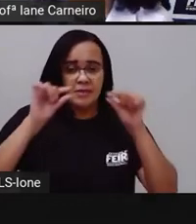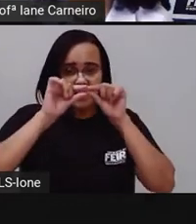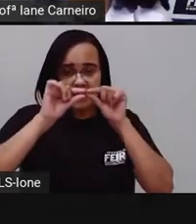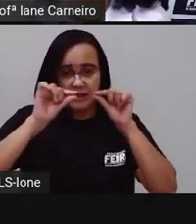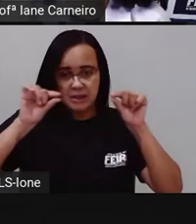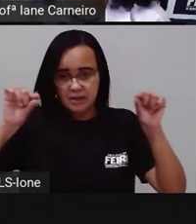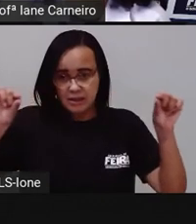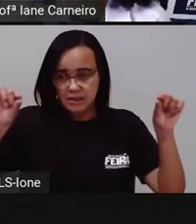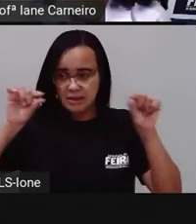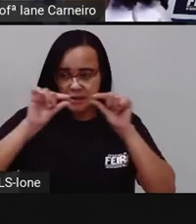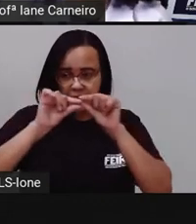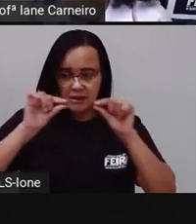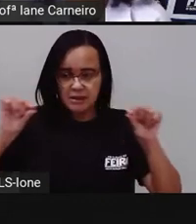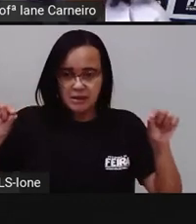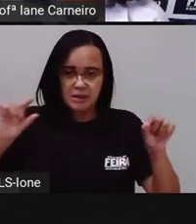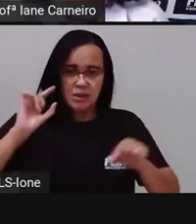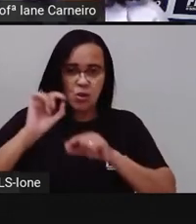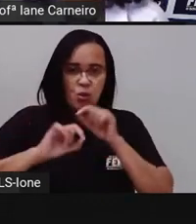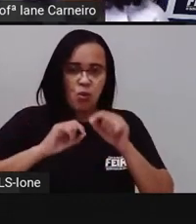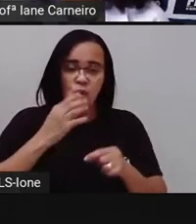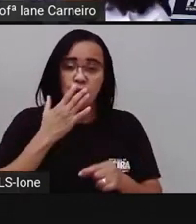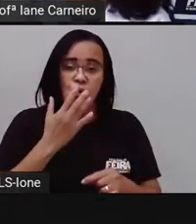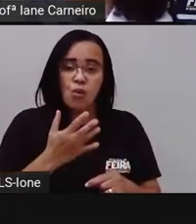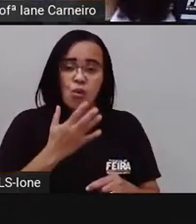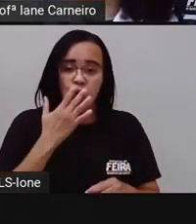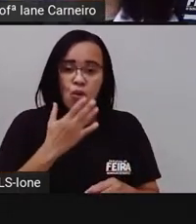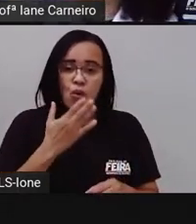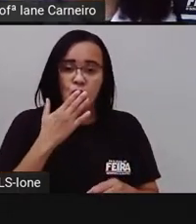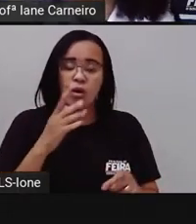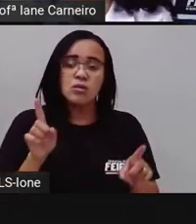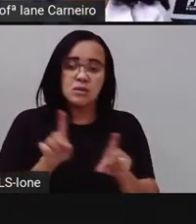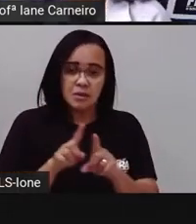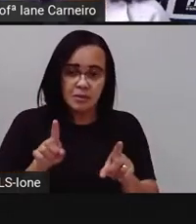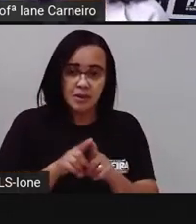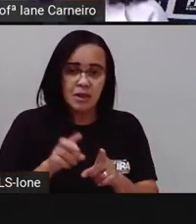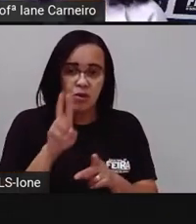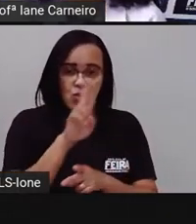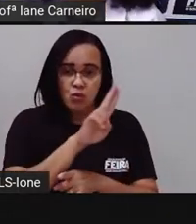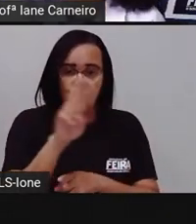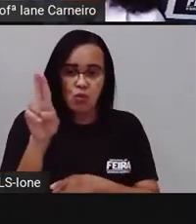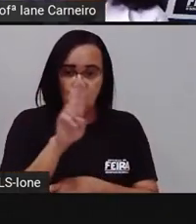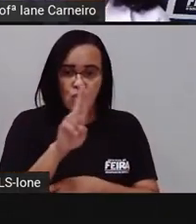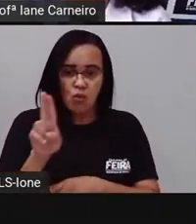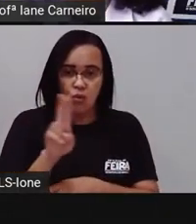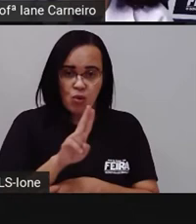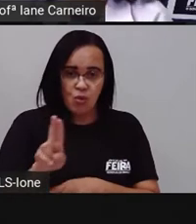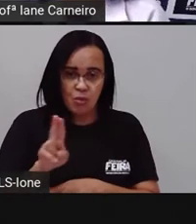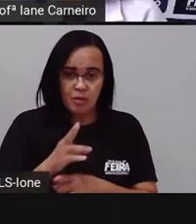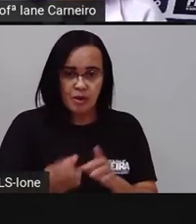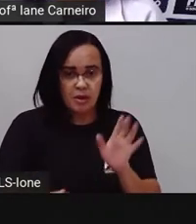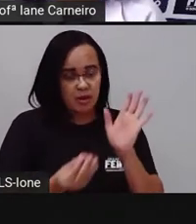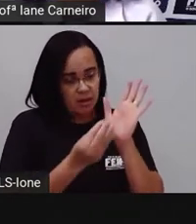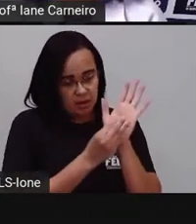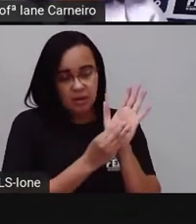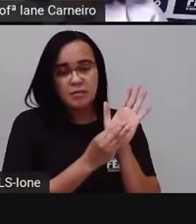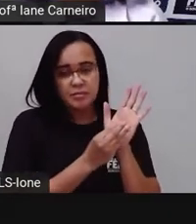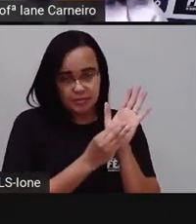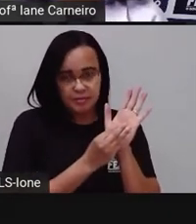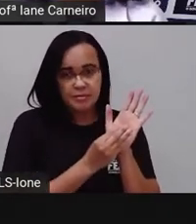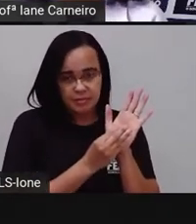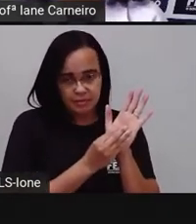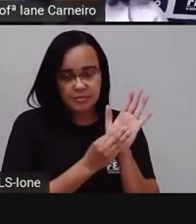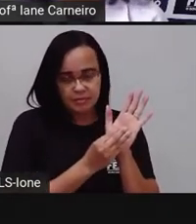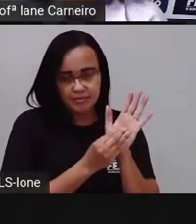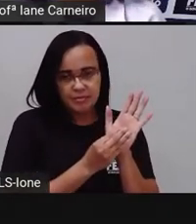nós vamos colocar as cores, tá bom? Os nomes das cores, ou você pode colocar só um código, né, pra essas